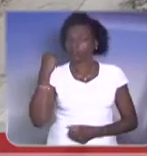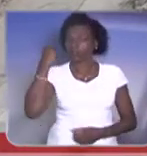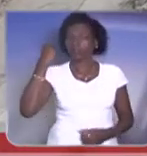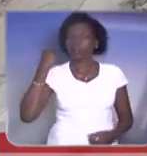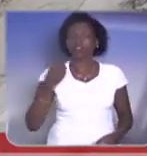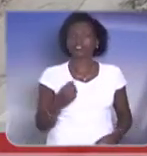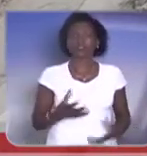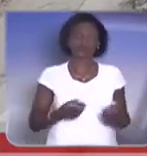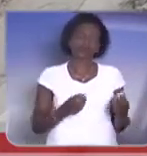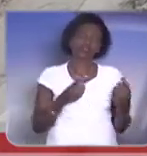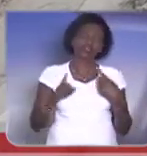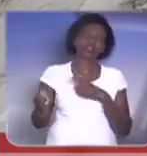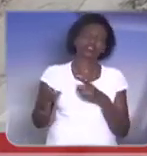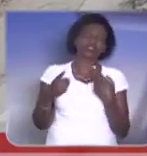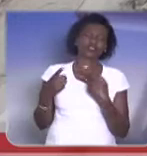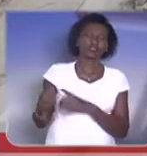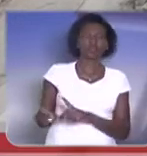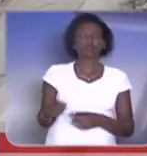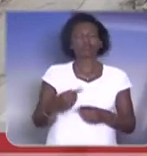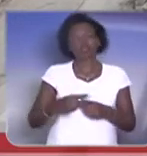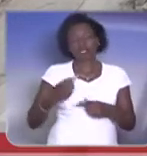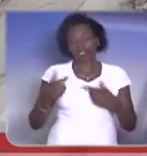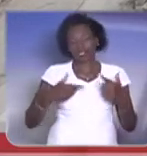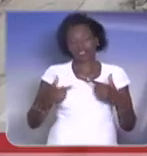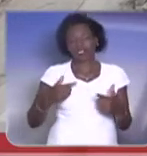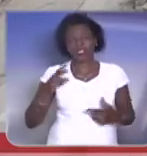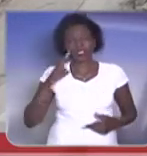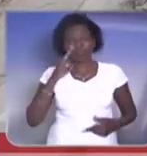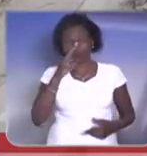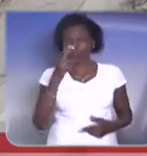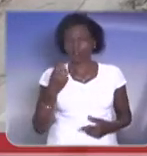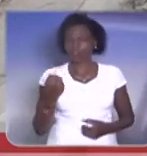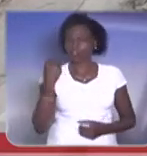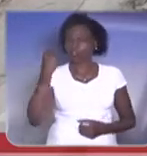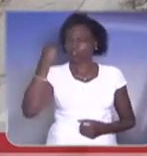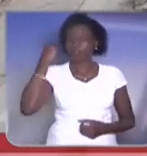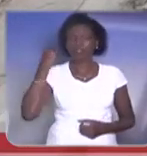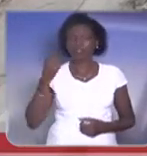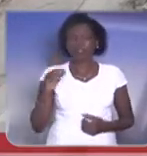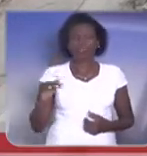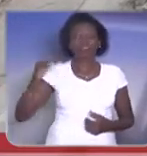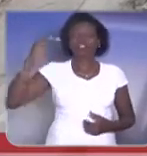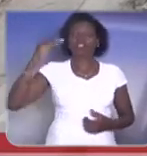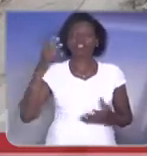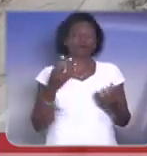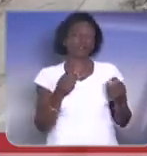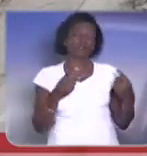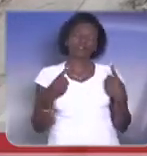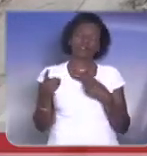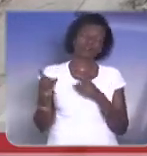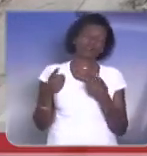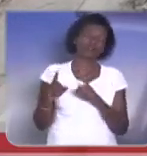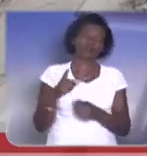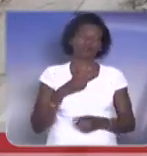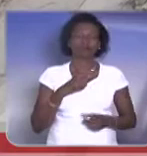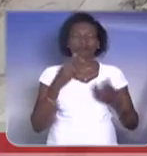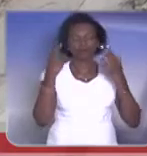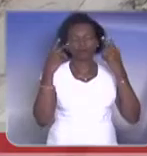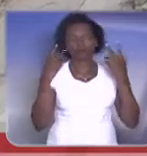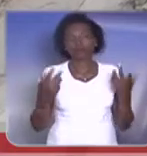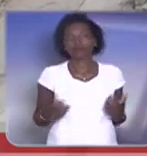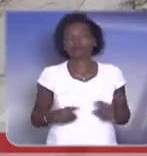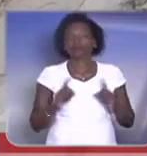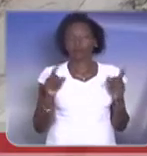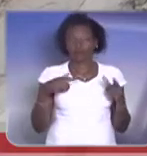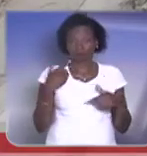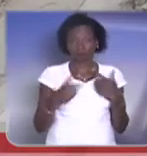aí. É muito criticado, porque tem feito um trabalho forte, e quando a pessoa acaba se sobressaindo, naturalmente ela é criticada. Mas eu quero dizer que se não fosse